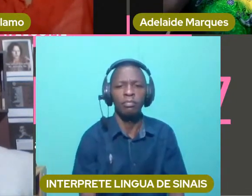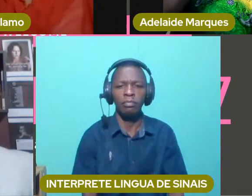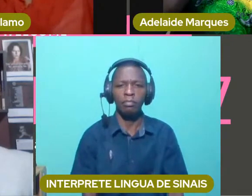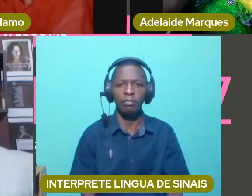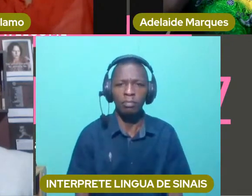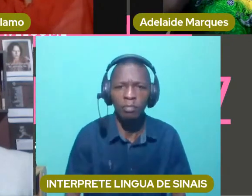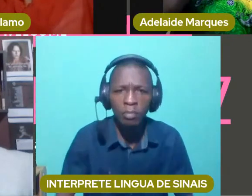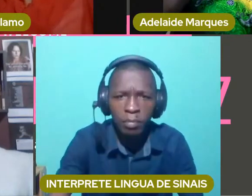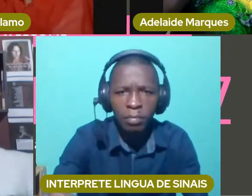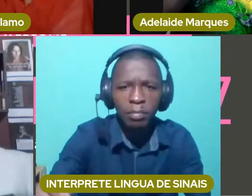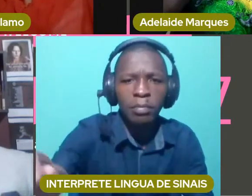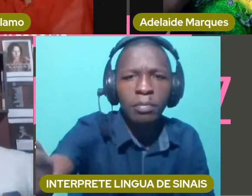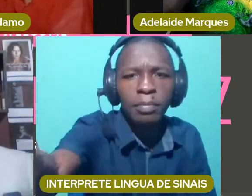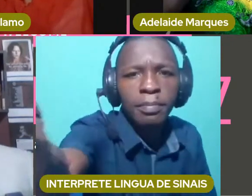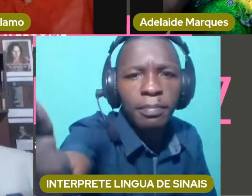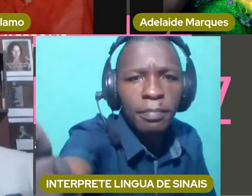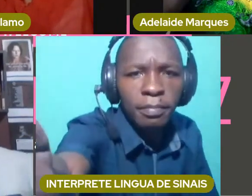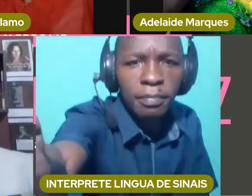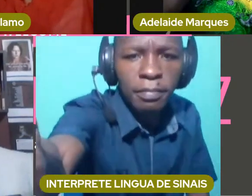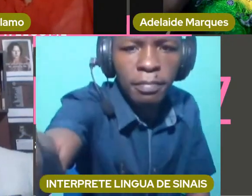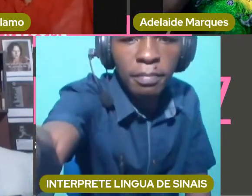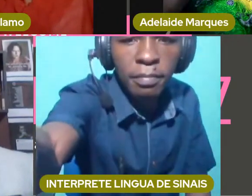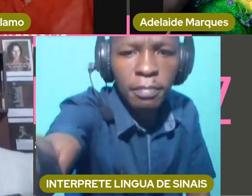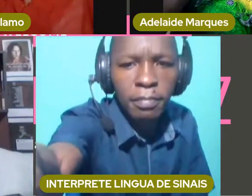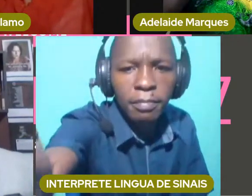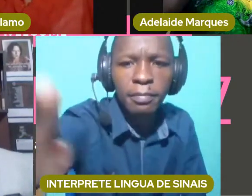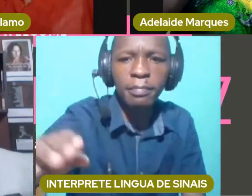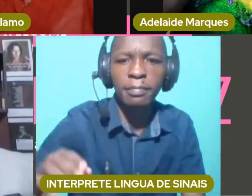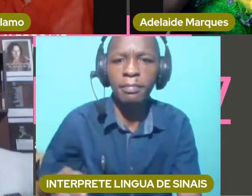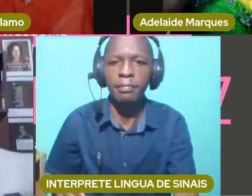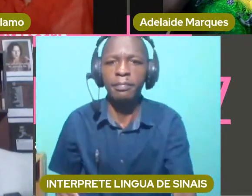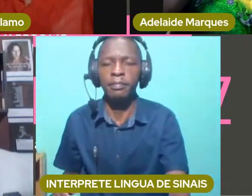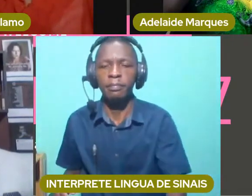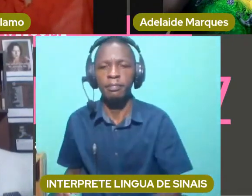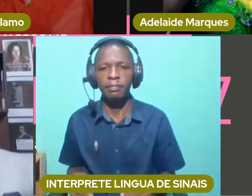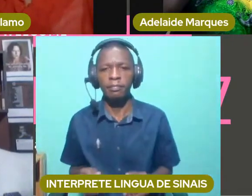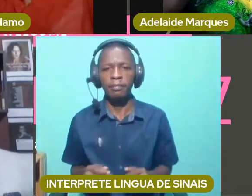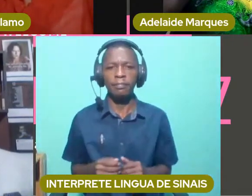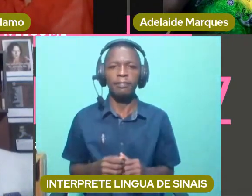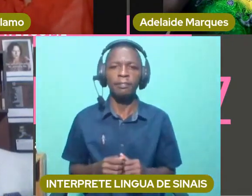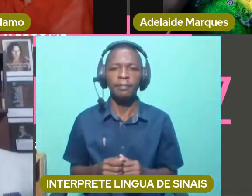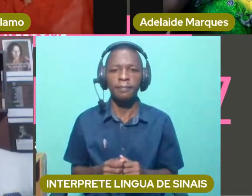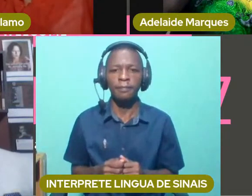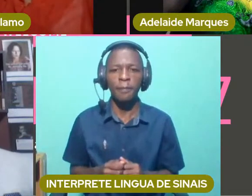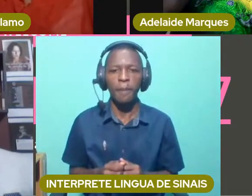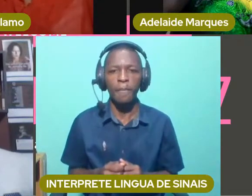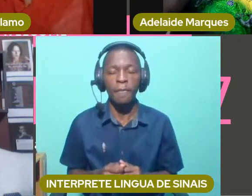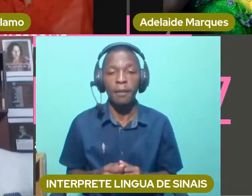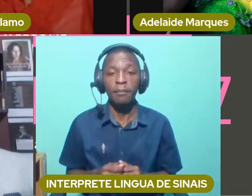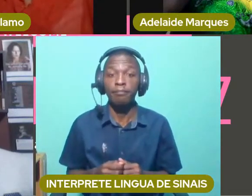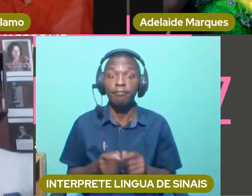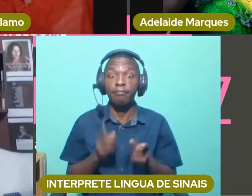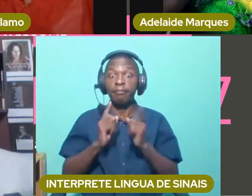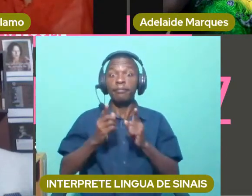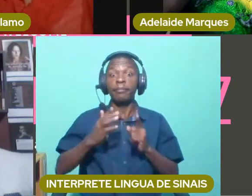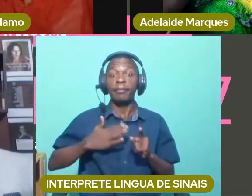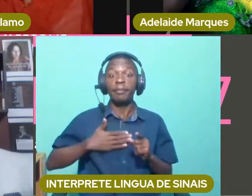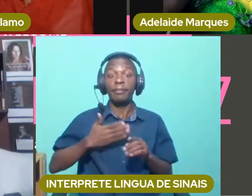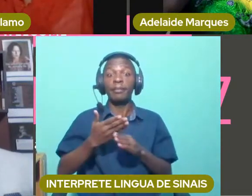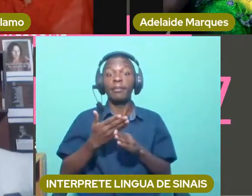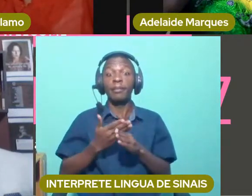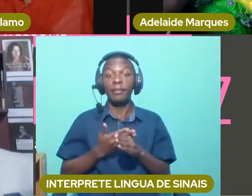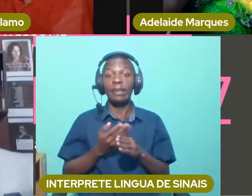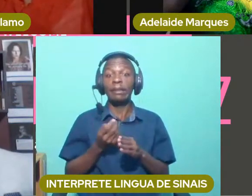Eu penso que a minha experiência é ligamentamente diferente em relação a muitos